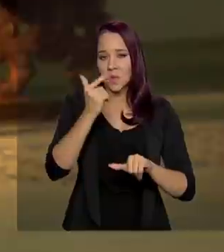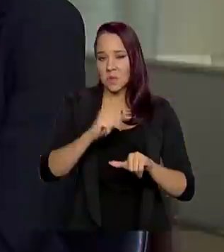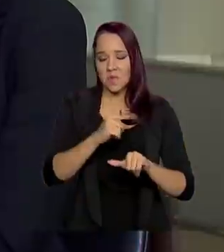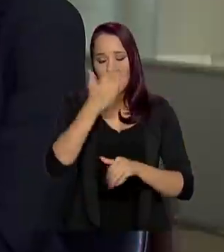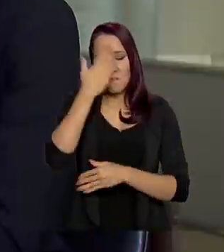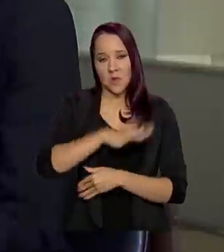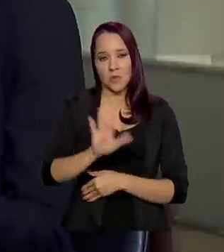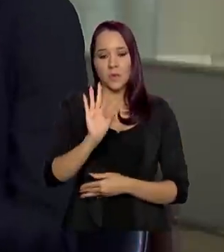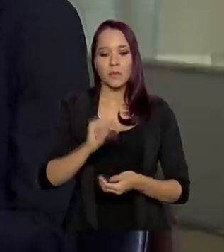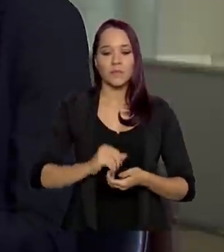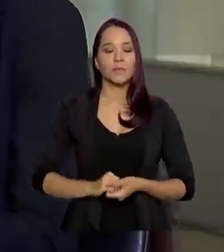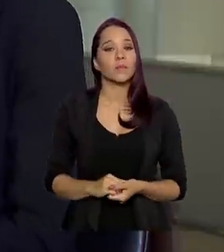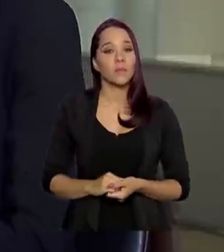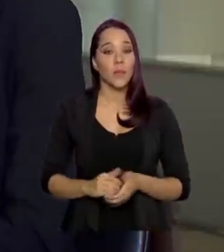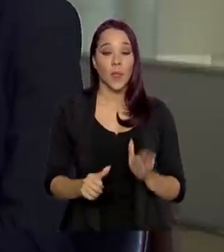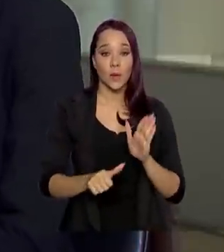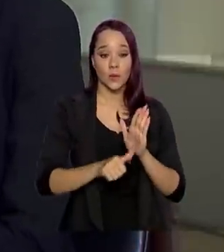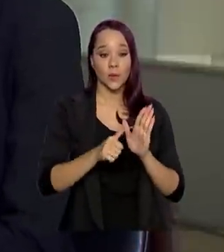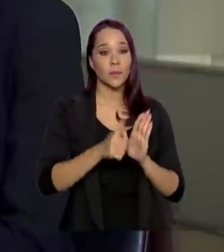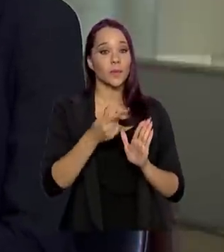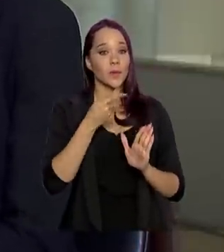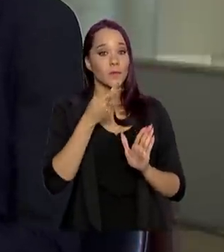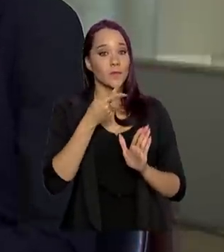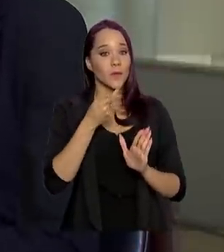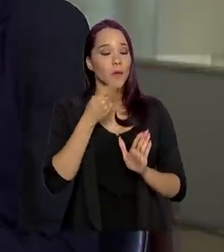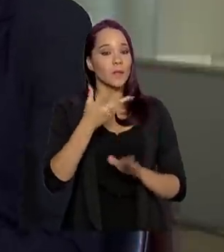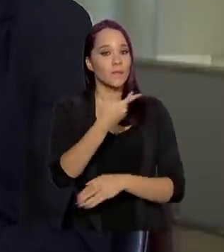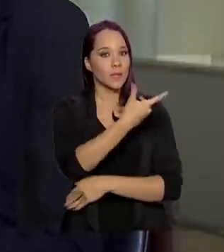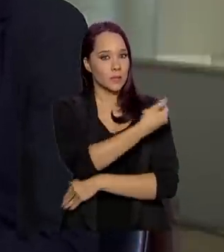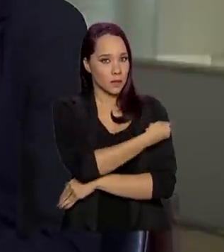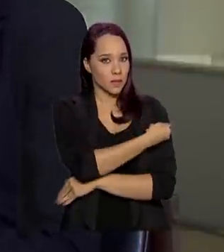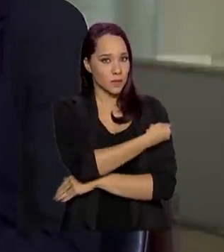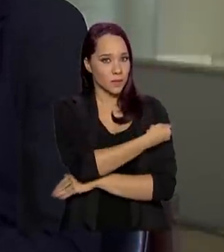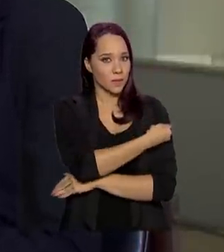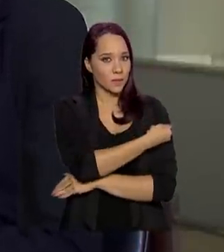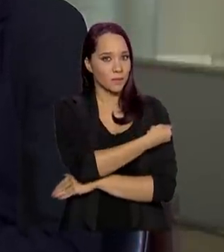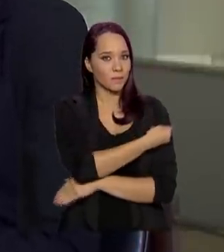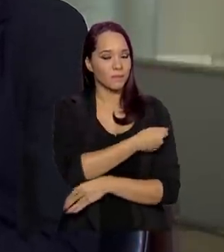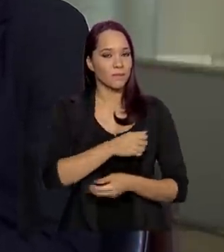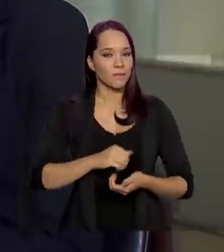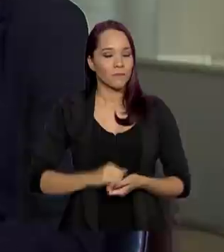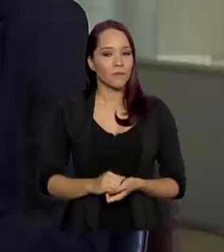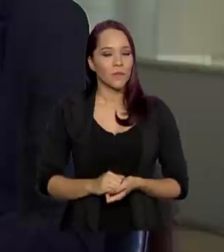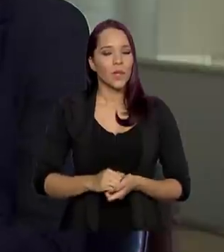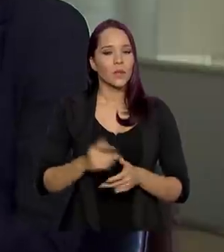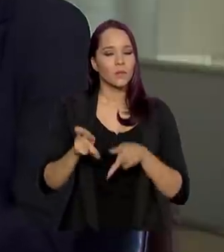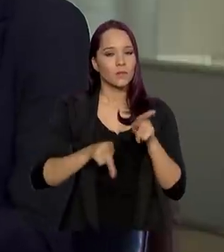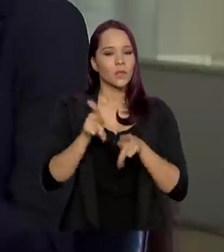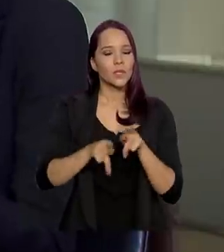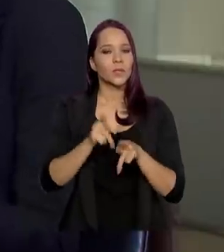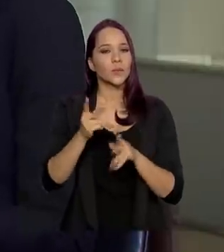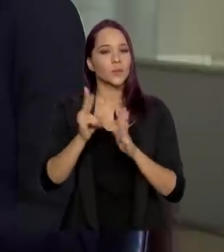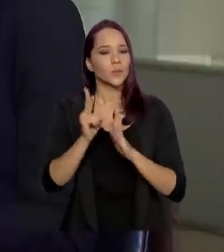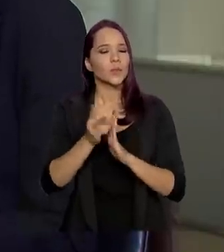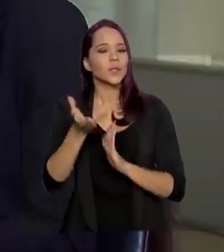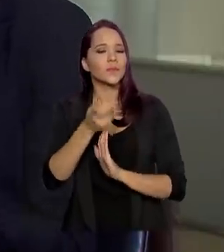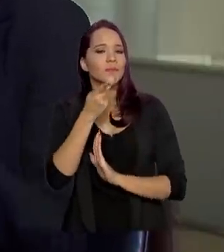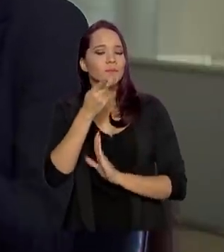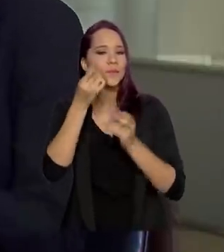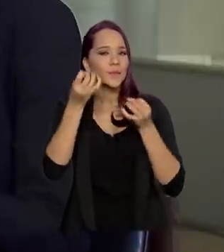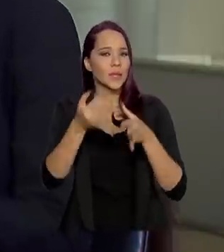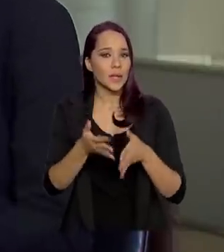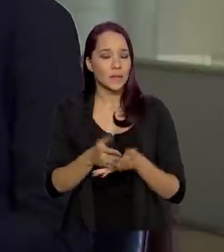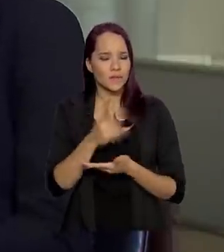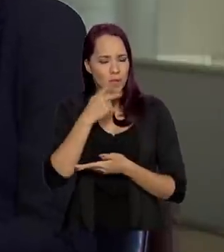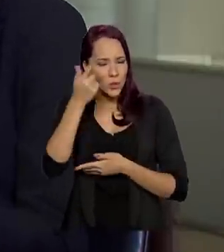comprovação. Secretária, no primeiro bloco a gente falou sobre a questão da vacinação dos povos indígenas. E aí, eu gostaria que o senhor fizesse,